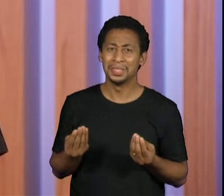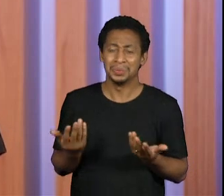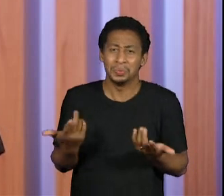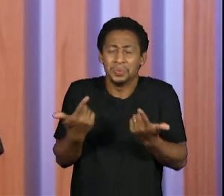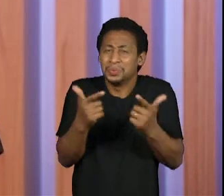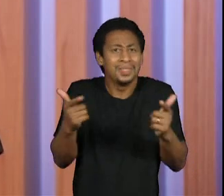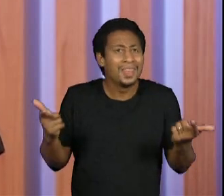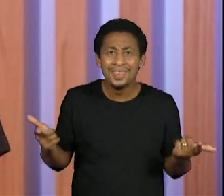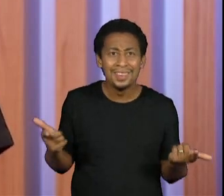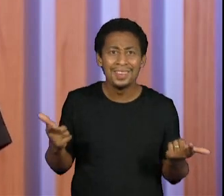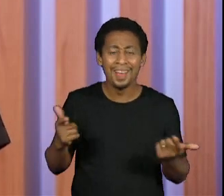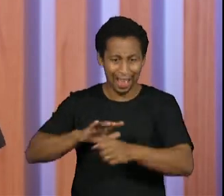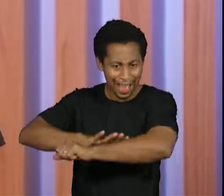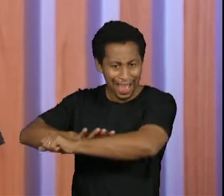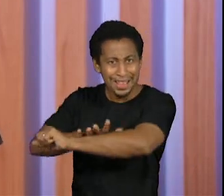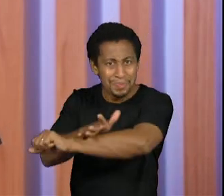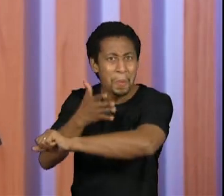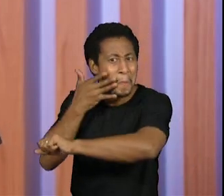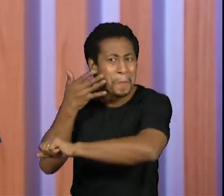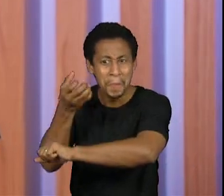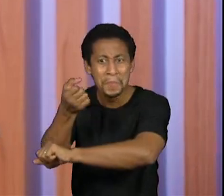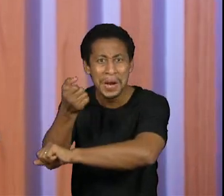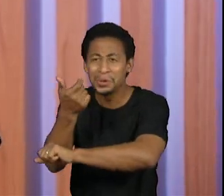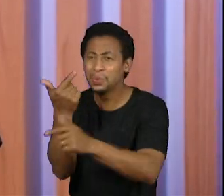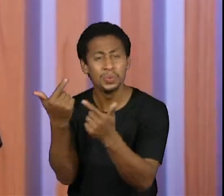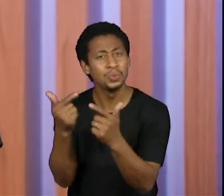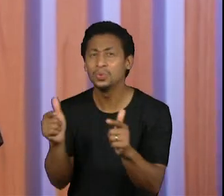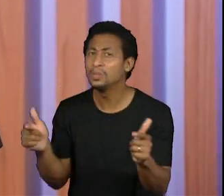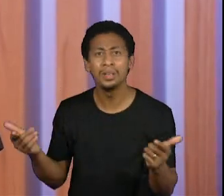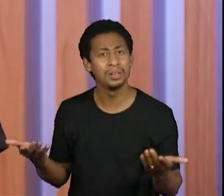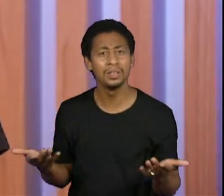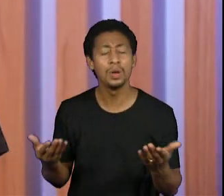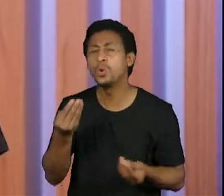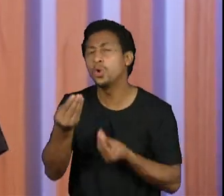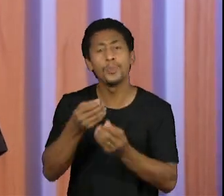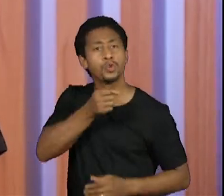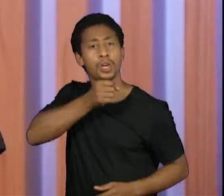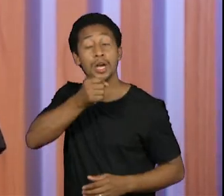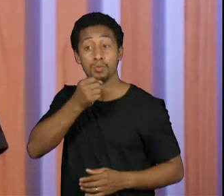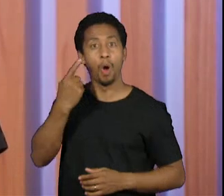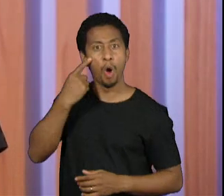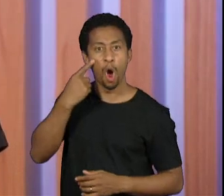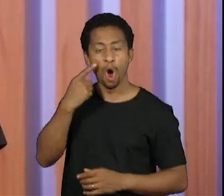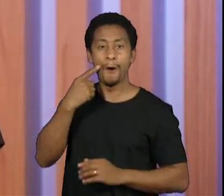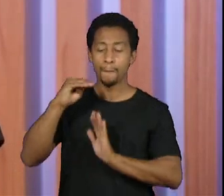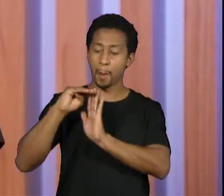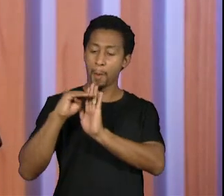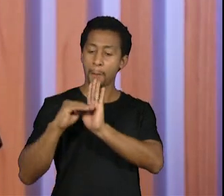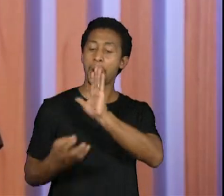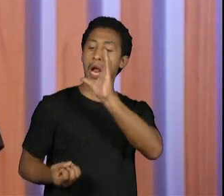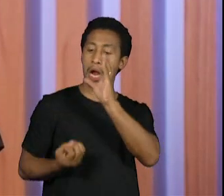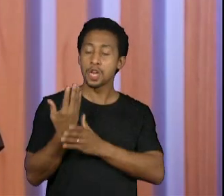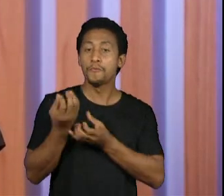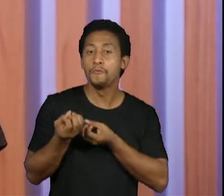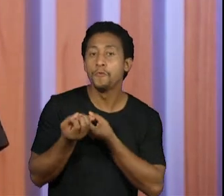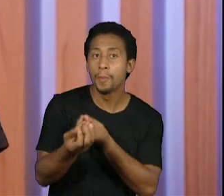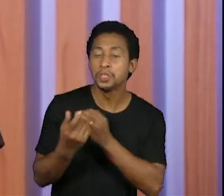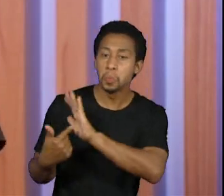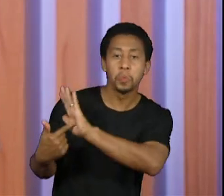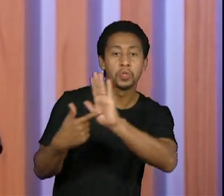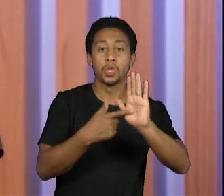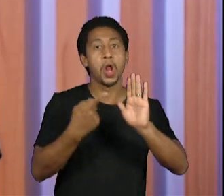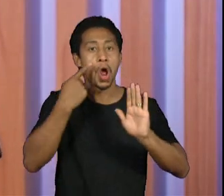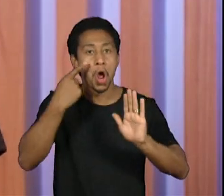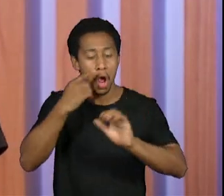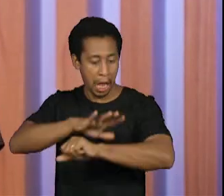no cotidiano brasileiro. Então, acho que o jornalista, quanto àquele que defende a verdade, que defende o fato, ele